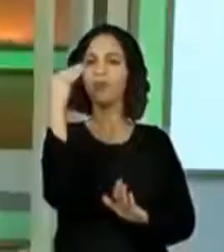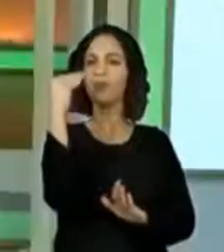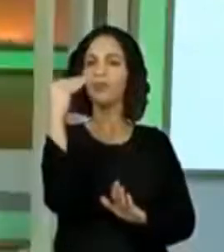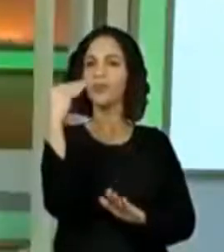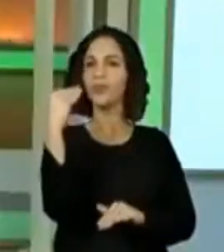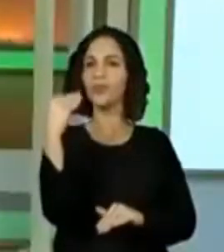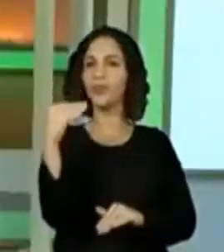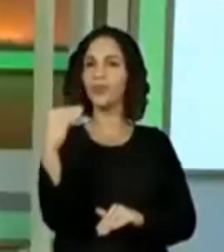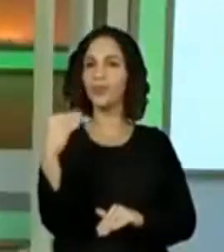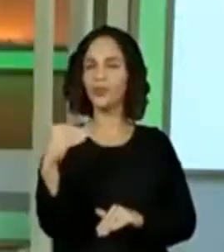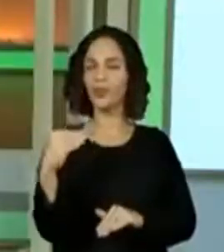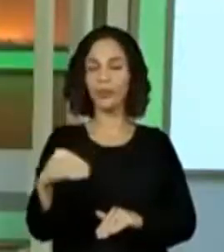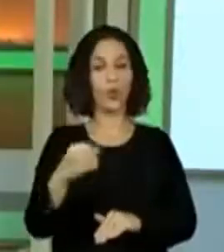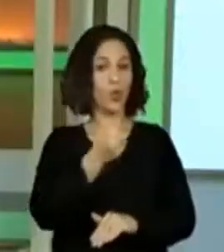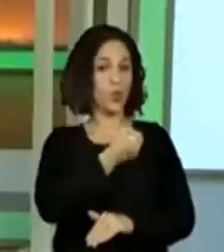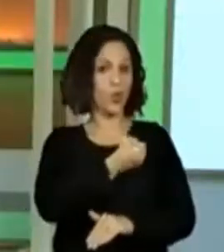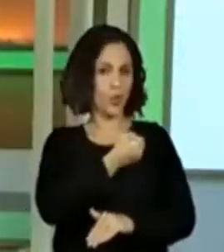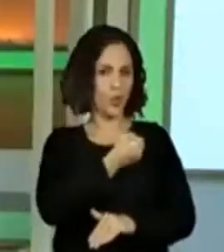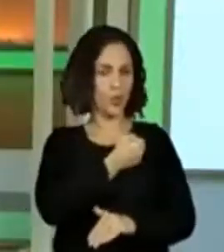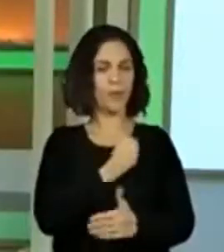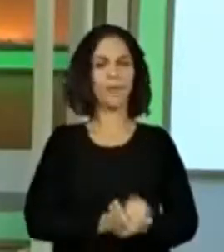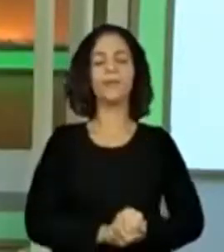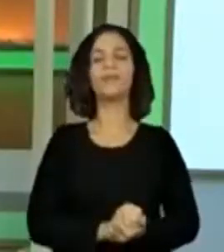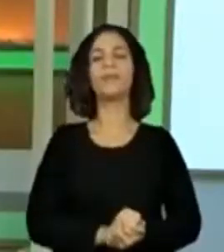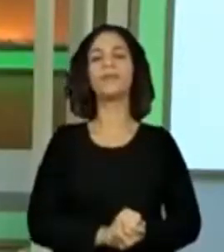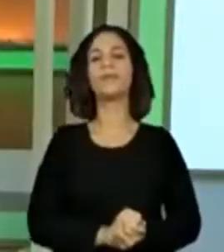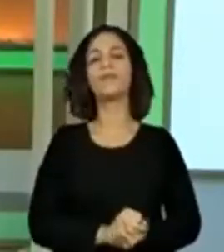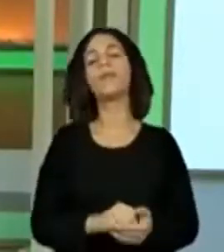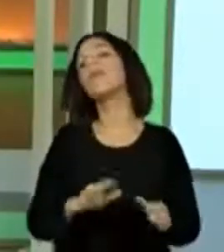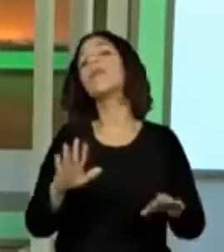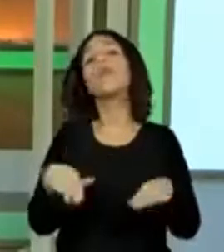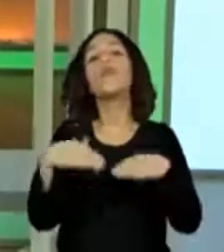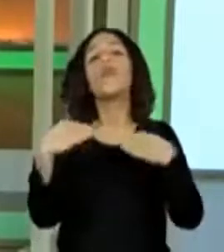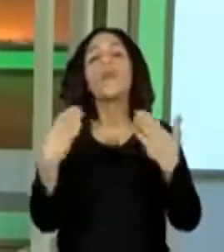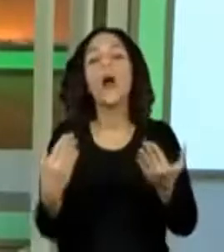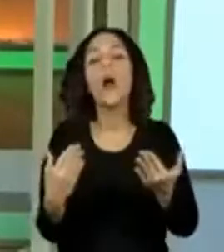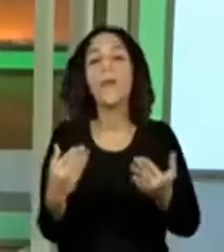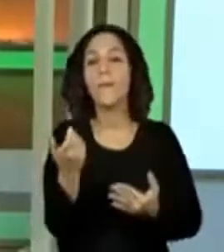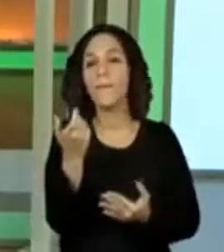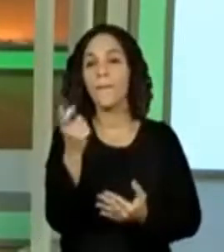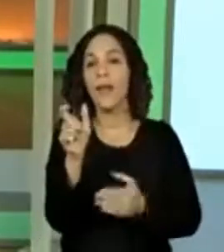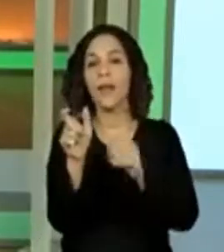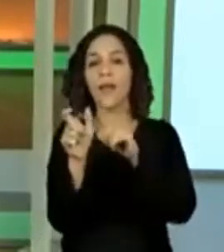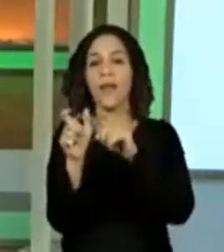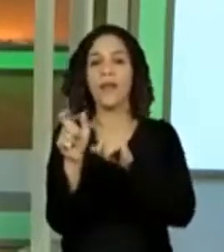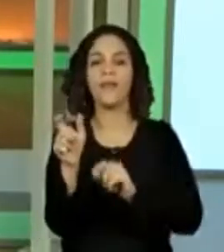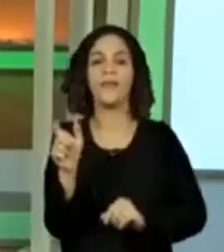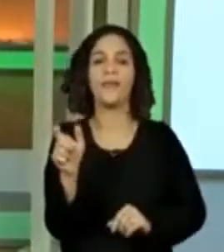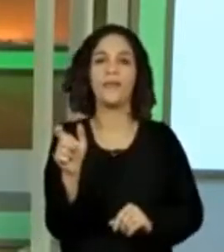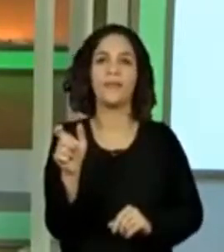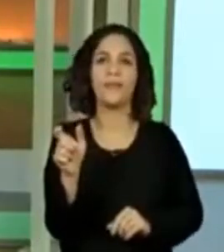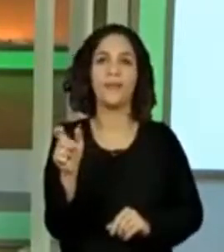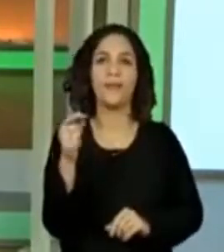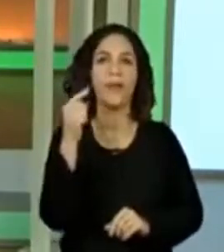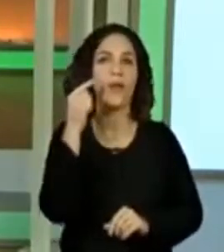a palavrinha. Qual é a primeira palavrinha que aparece? Letrinha